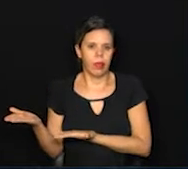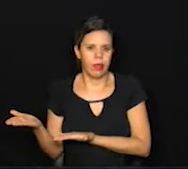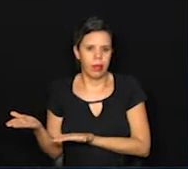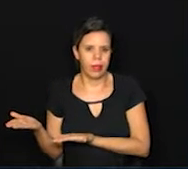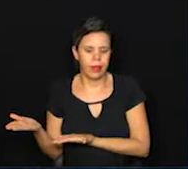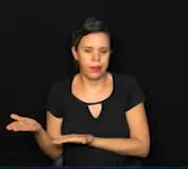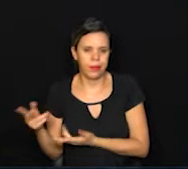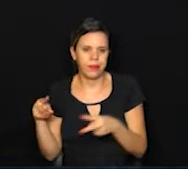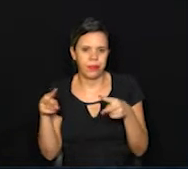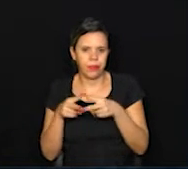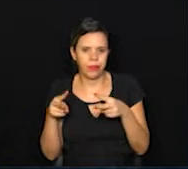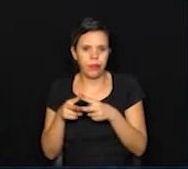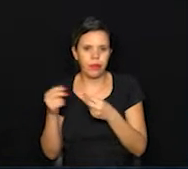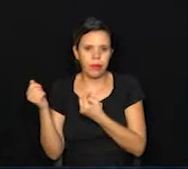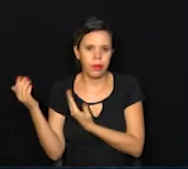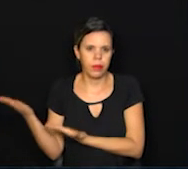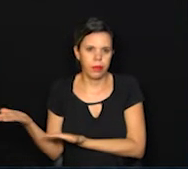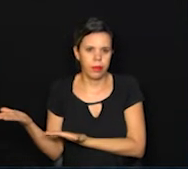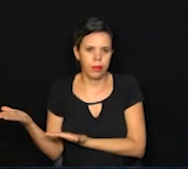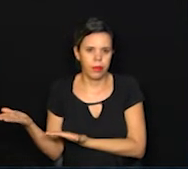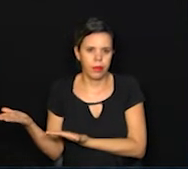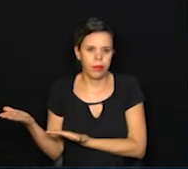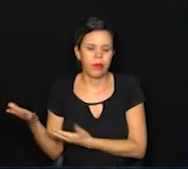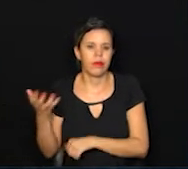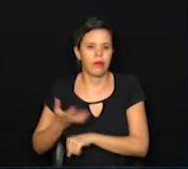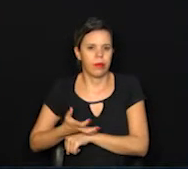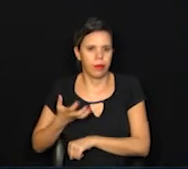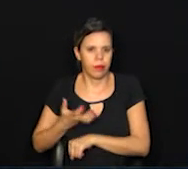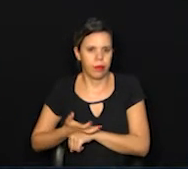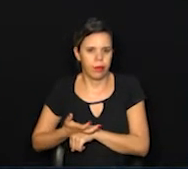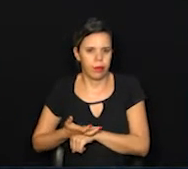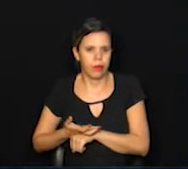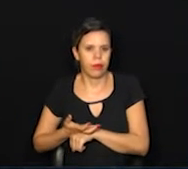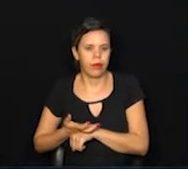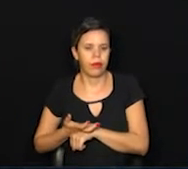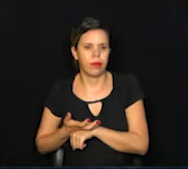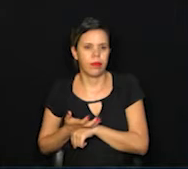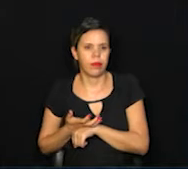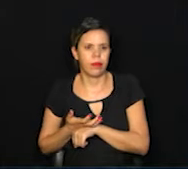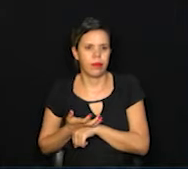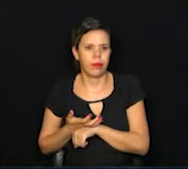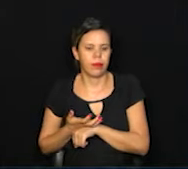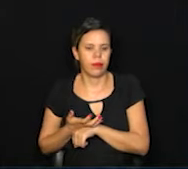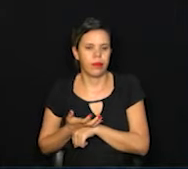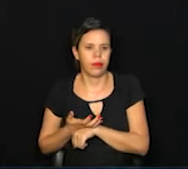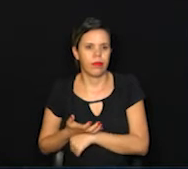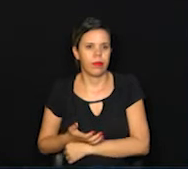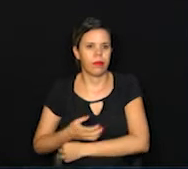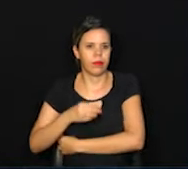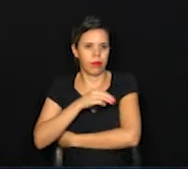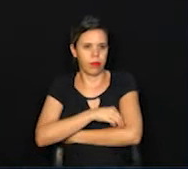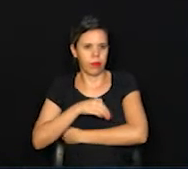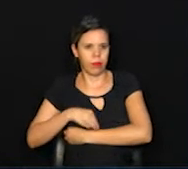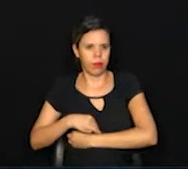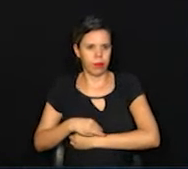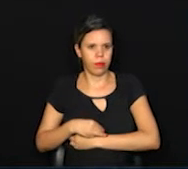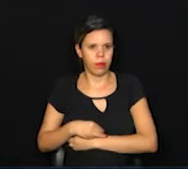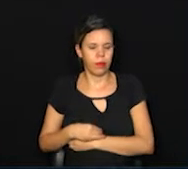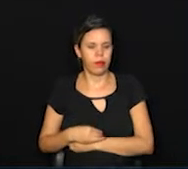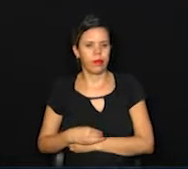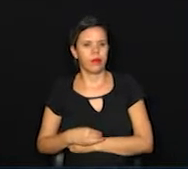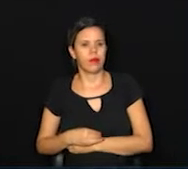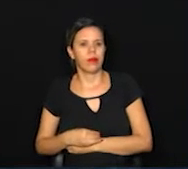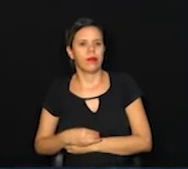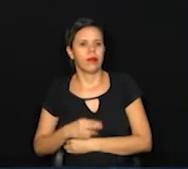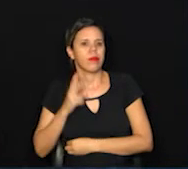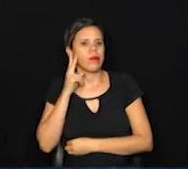161, Paulínia, 160, Nova Odessa, 113 óbitos. Aí nós temos Montemor com 107